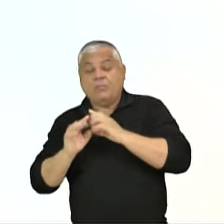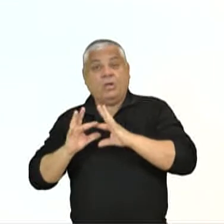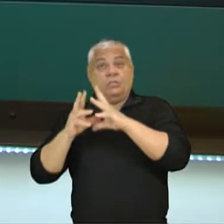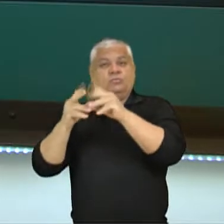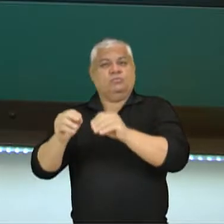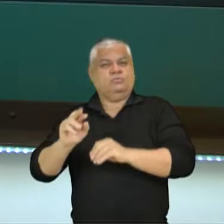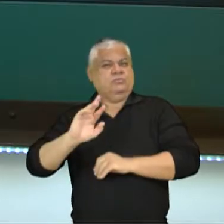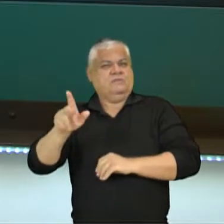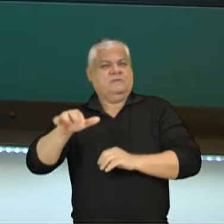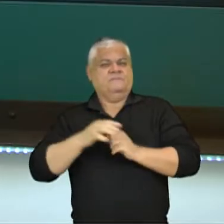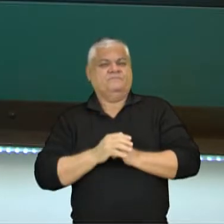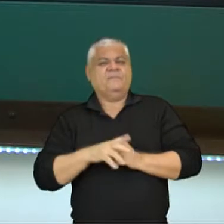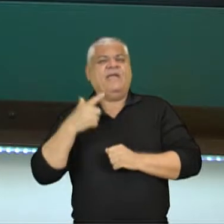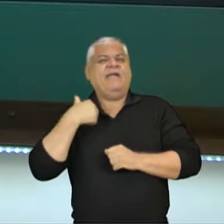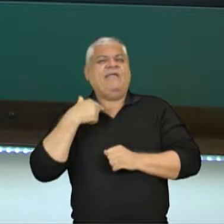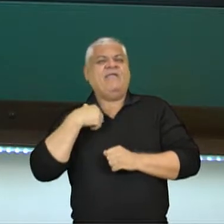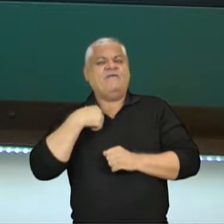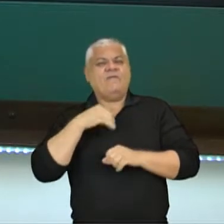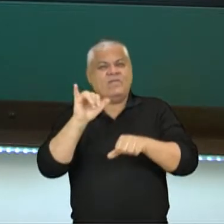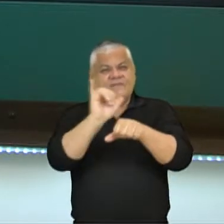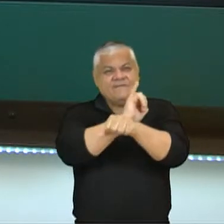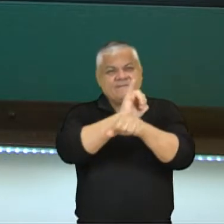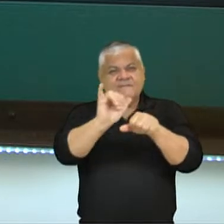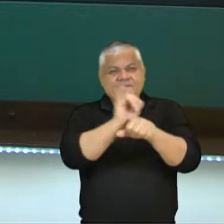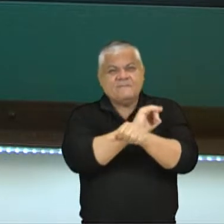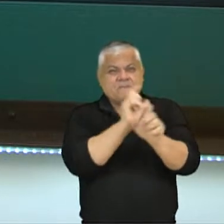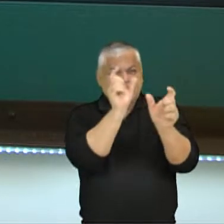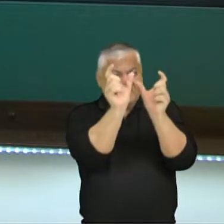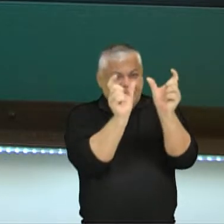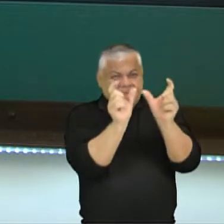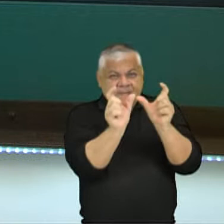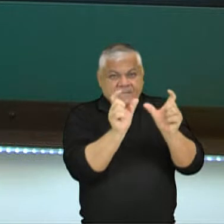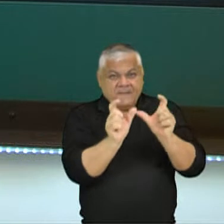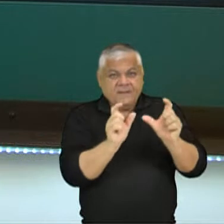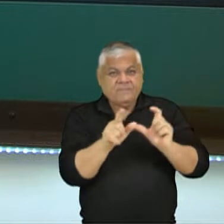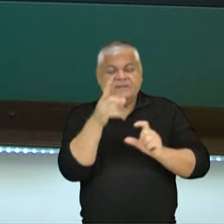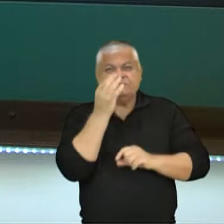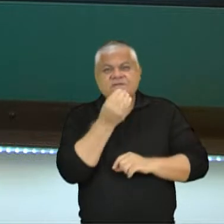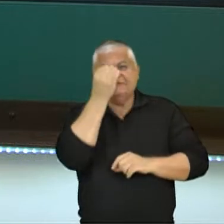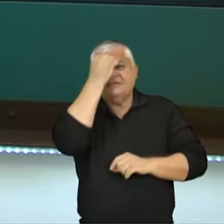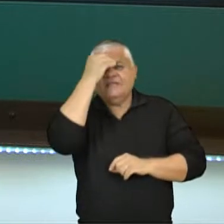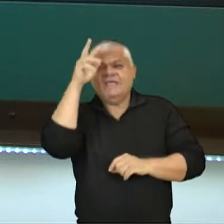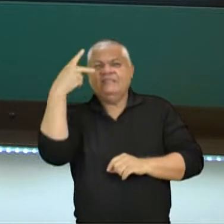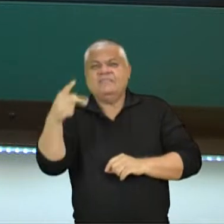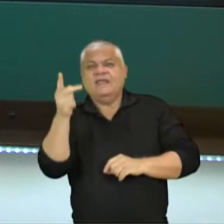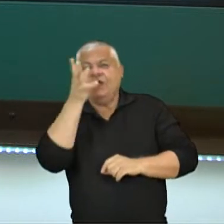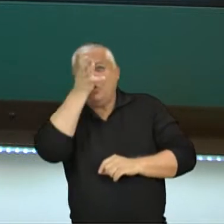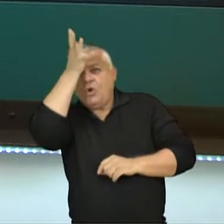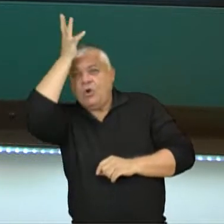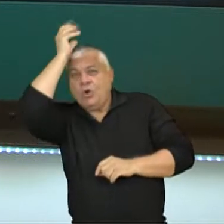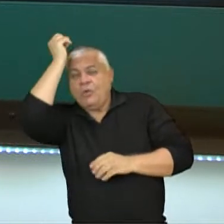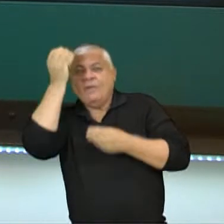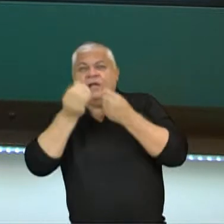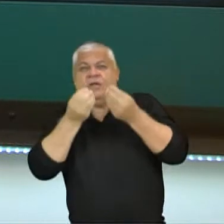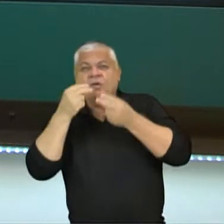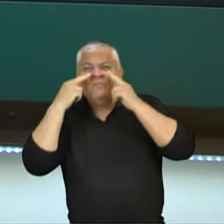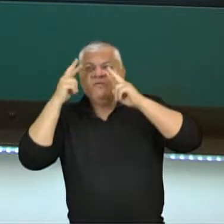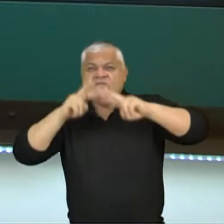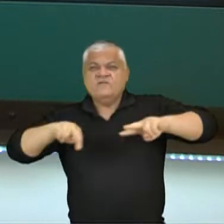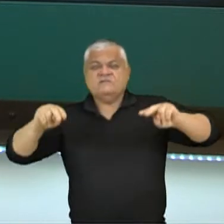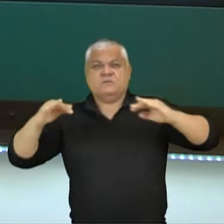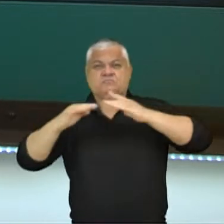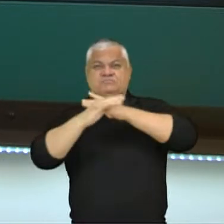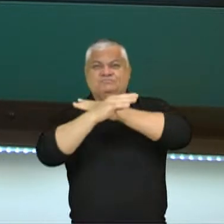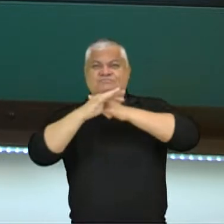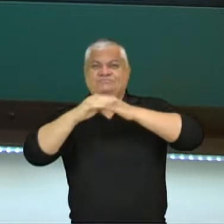fiz um joguinho de palavra aqui, bem interessante, só para a gente poder notar qual a mentalidade de Roma, que tem uma visão de cidade grande,